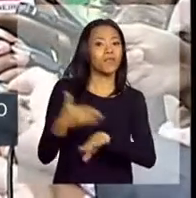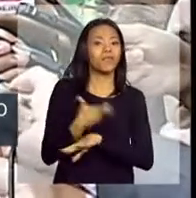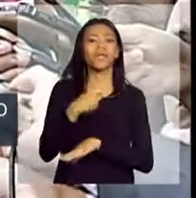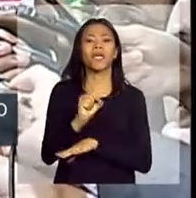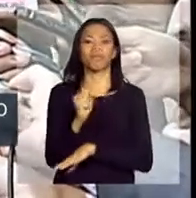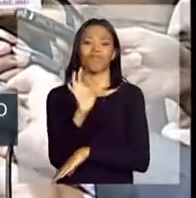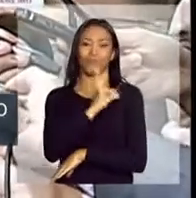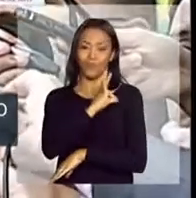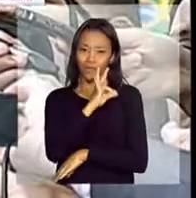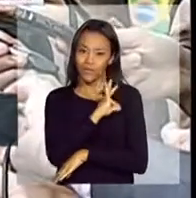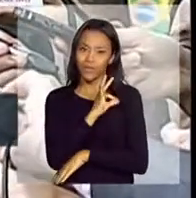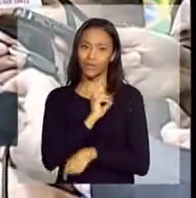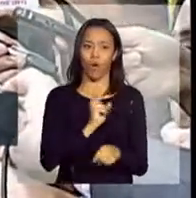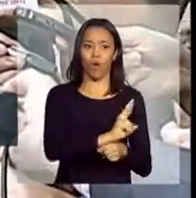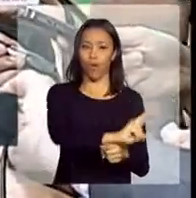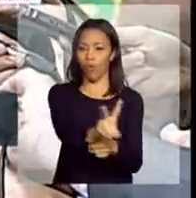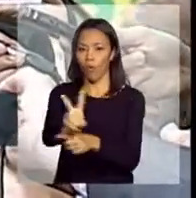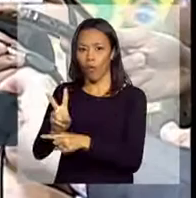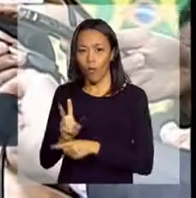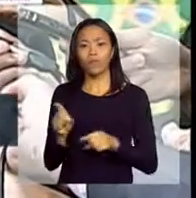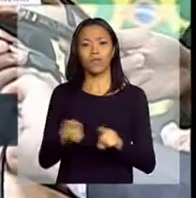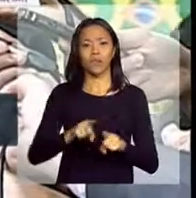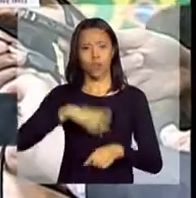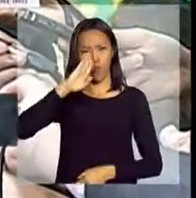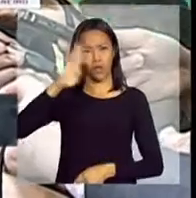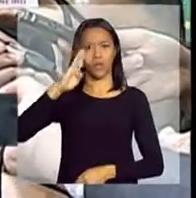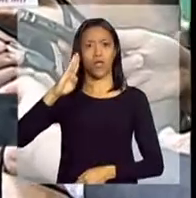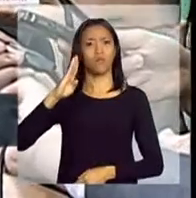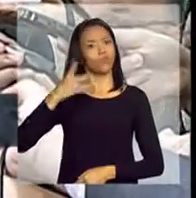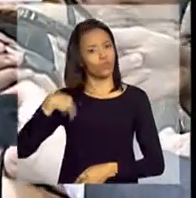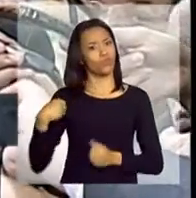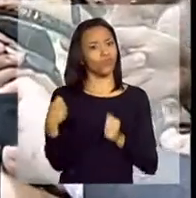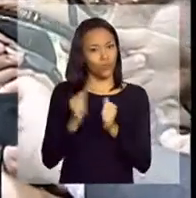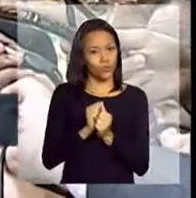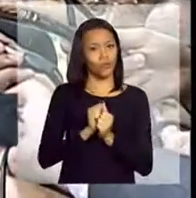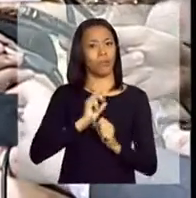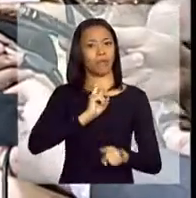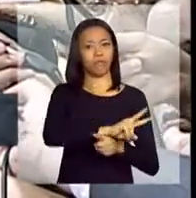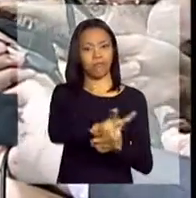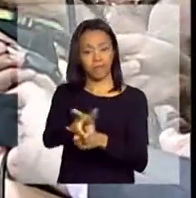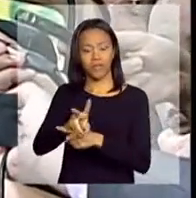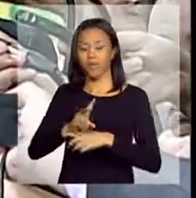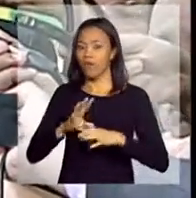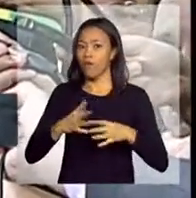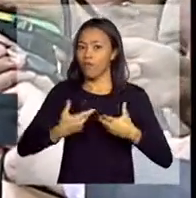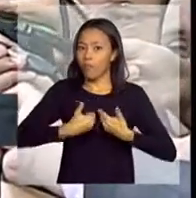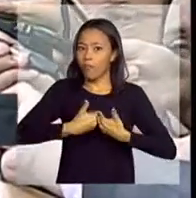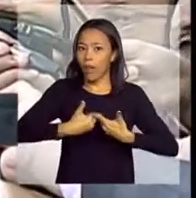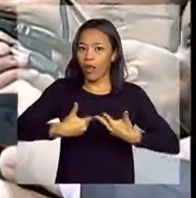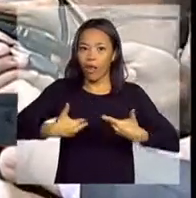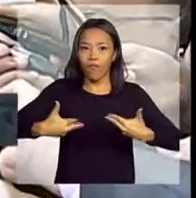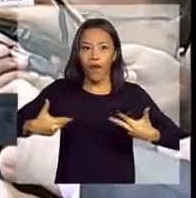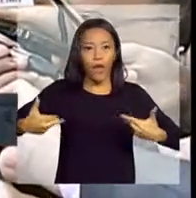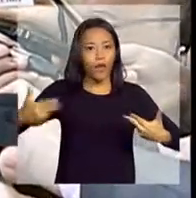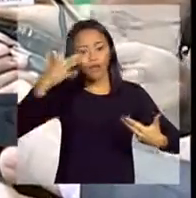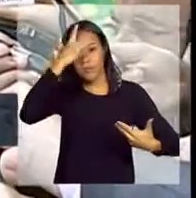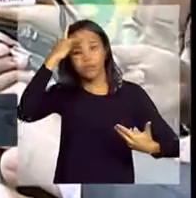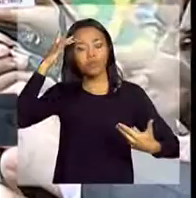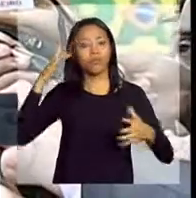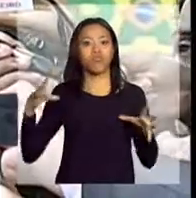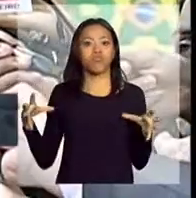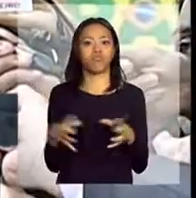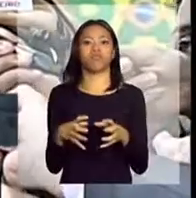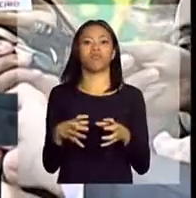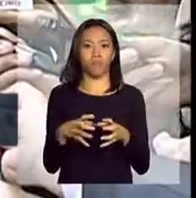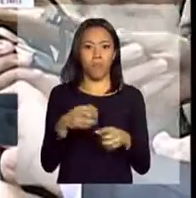monitoramento, dos batalhões do Exército que trabalham conosco, enfim, de toda a operação logística e a realização